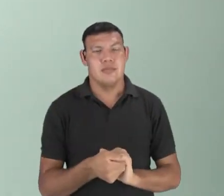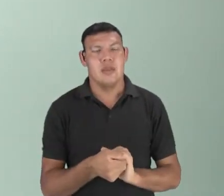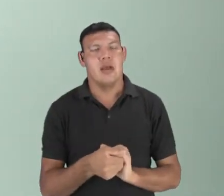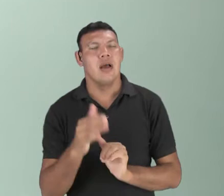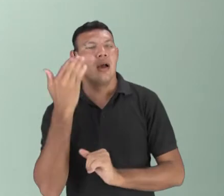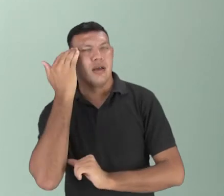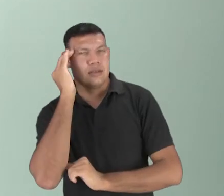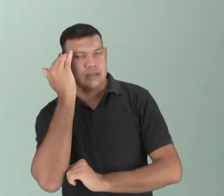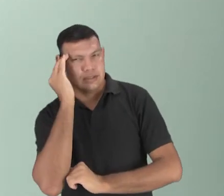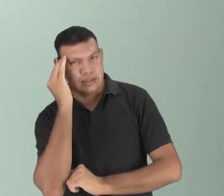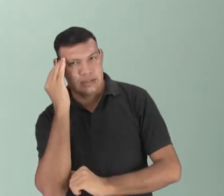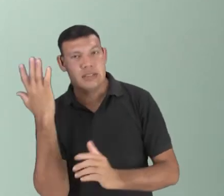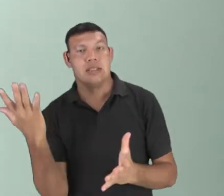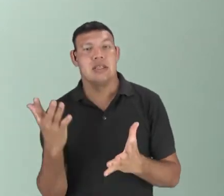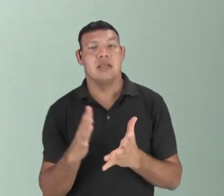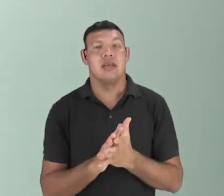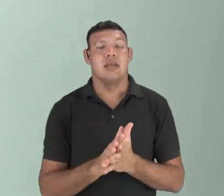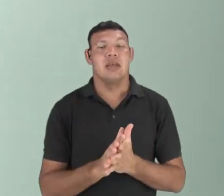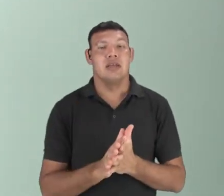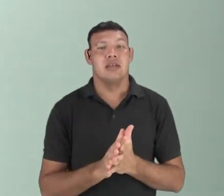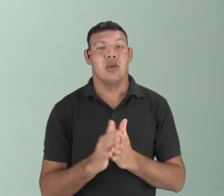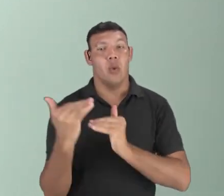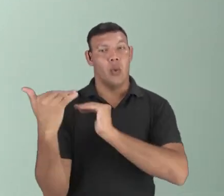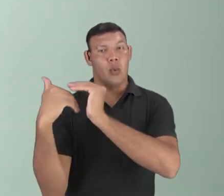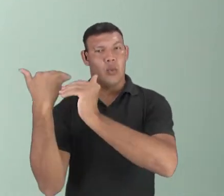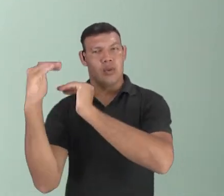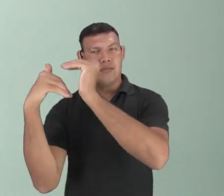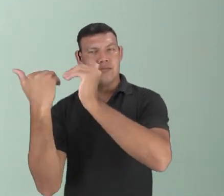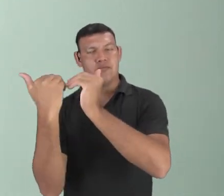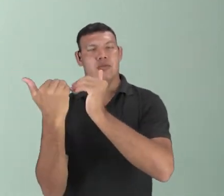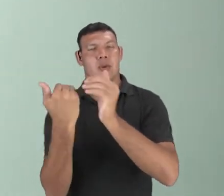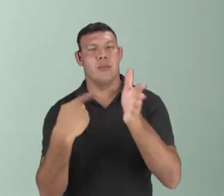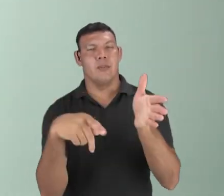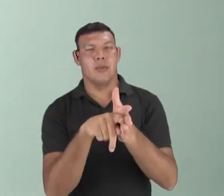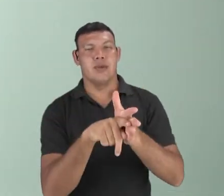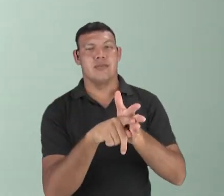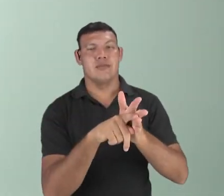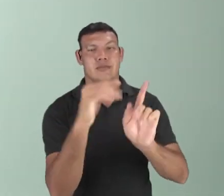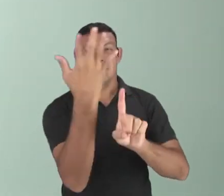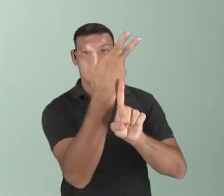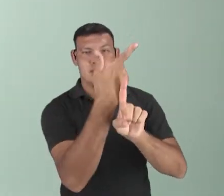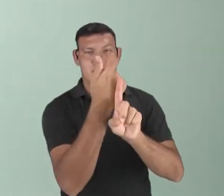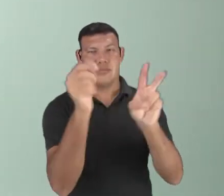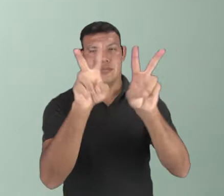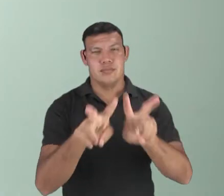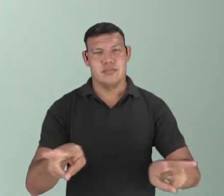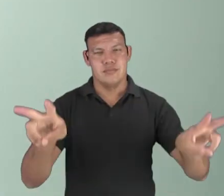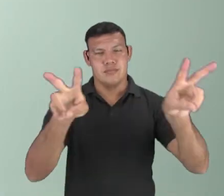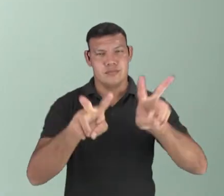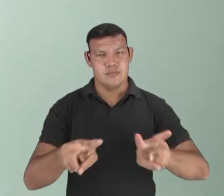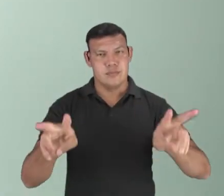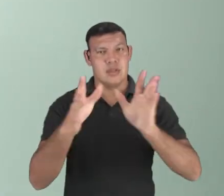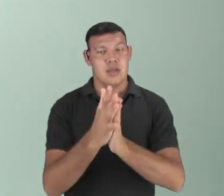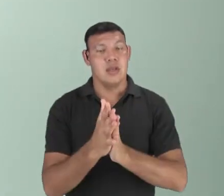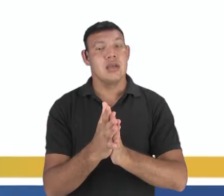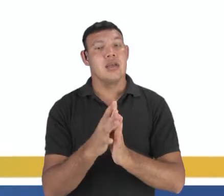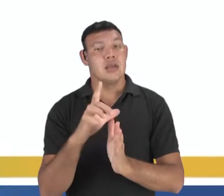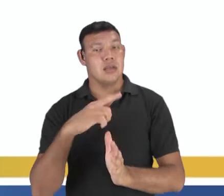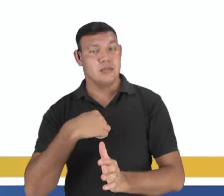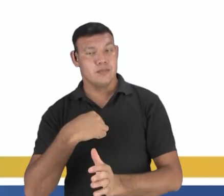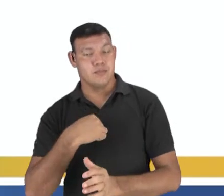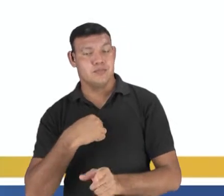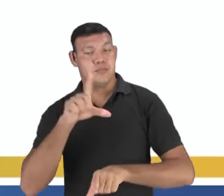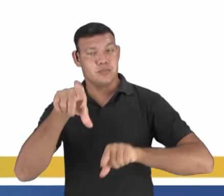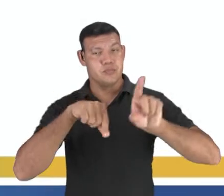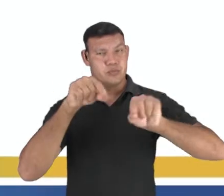o que nós estamos falando então sobre essa evolução das artes visuais e entender o que ela é, tá bom? E aí eu escolhi um artigo